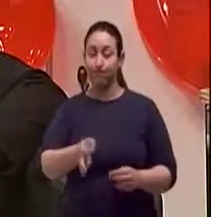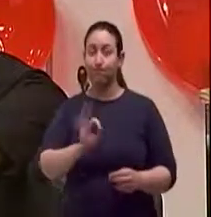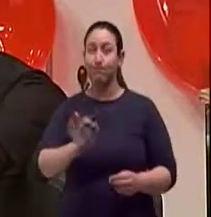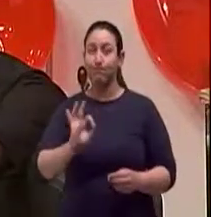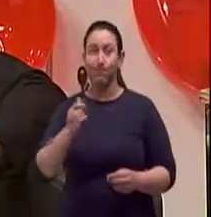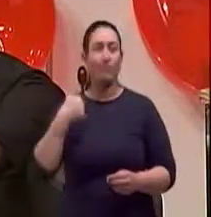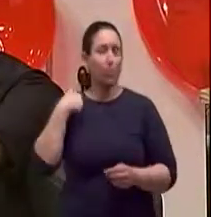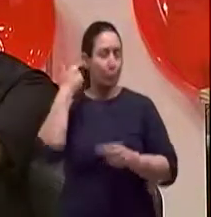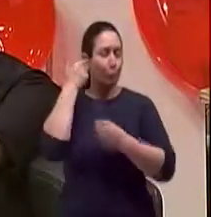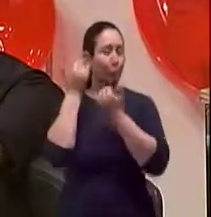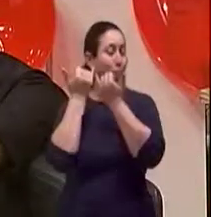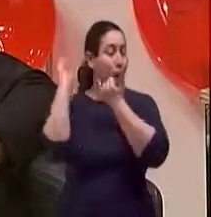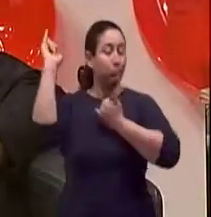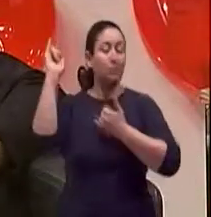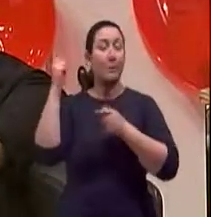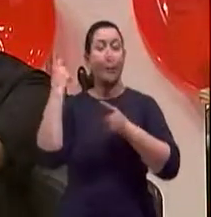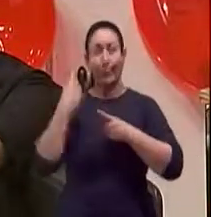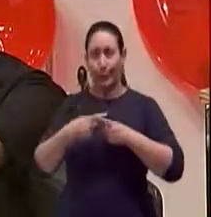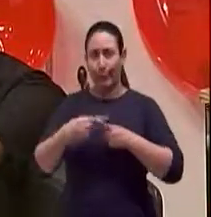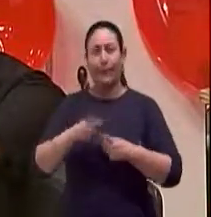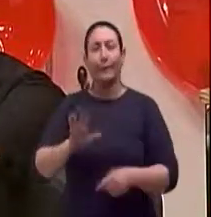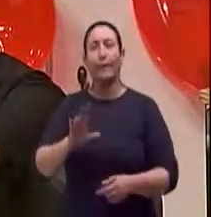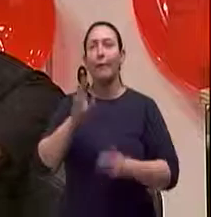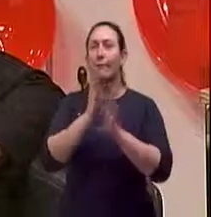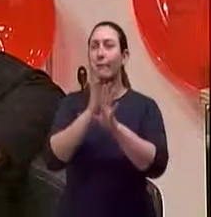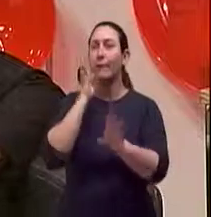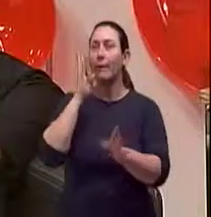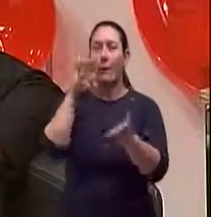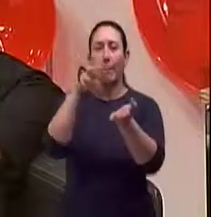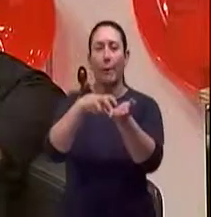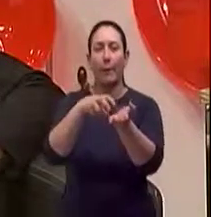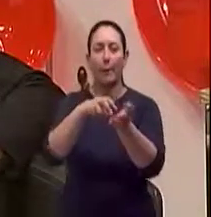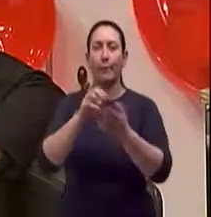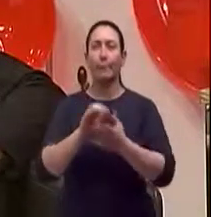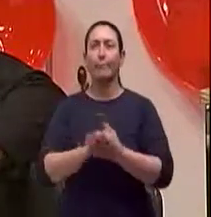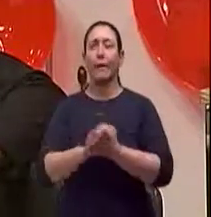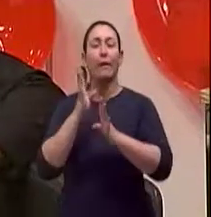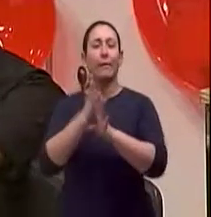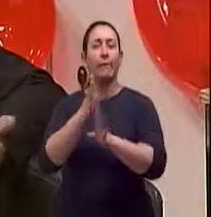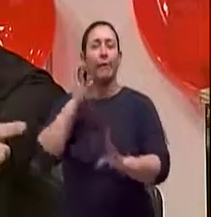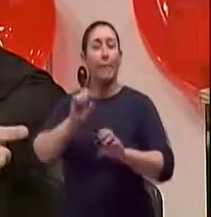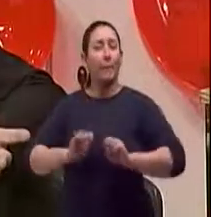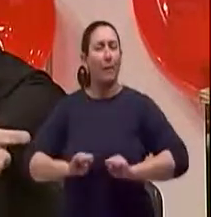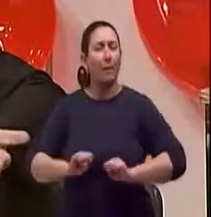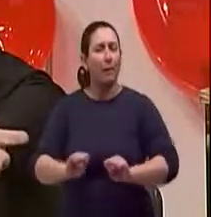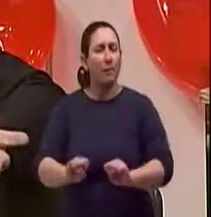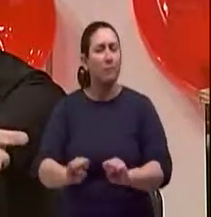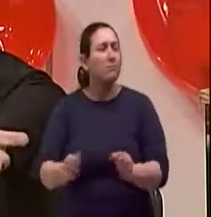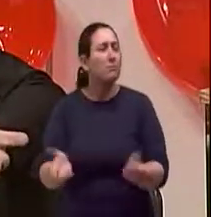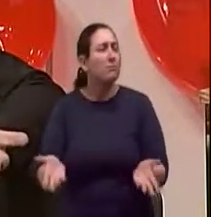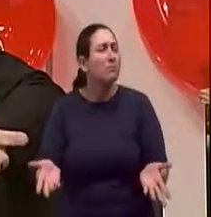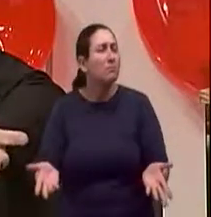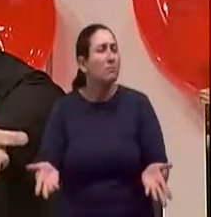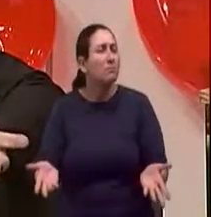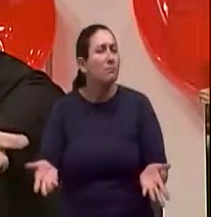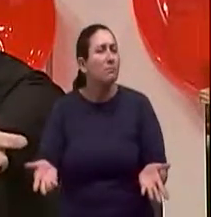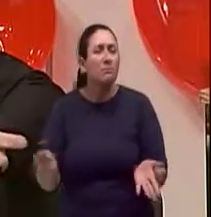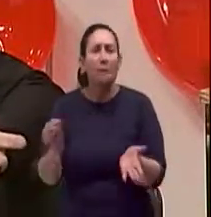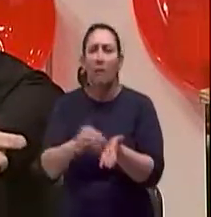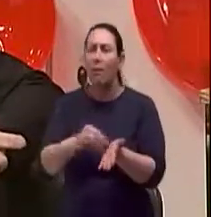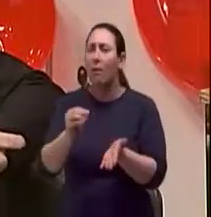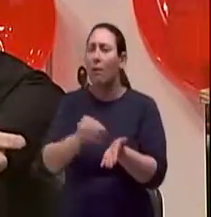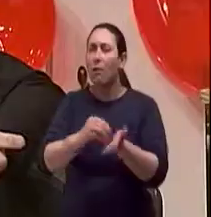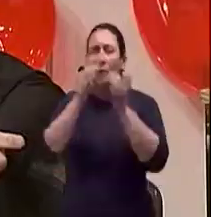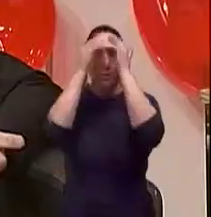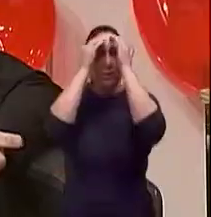fila de banco, fila de supermercado, naquelas caixas rápidas. Cadê a gentileza, pessoal? Não tem